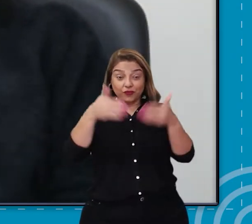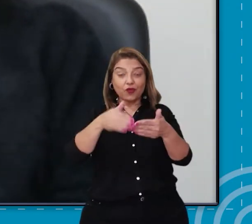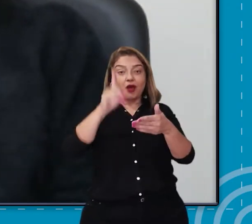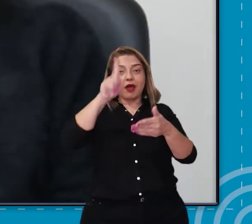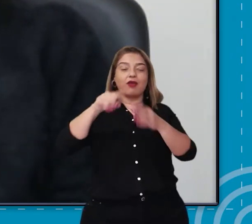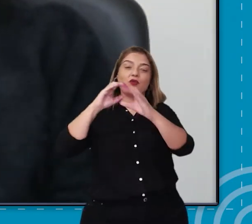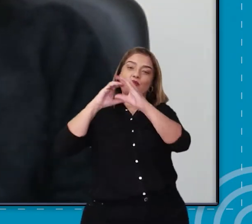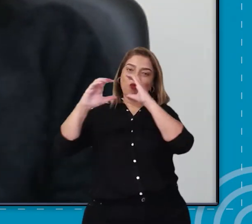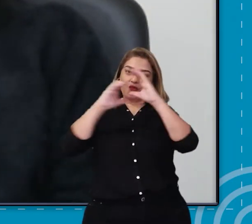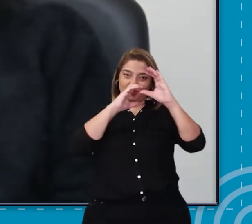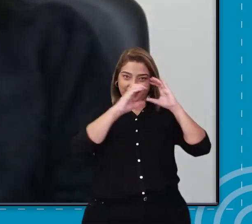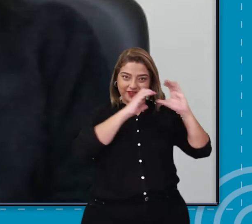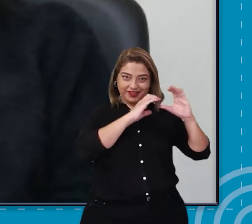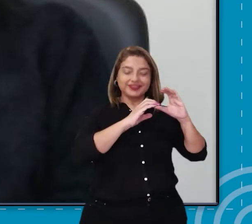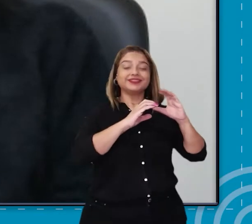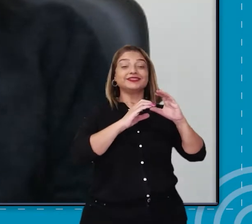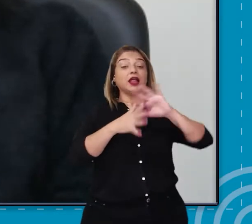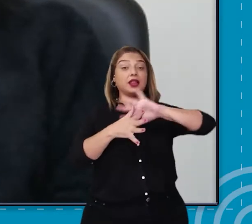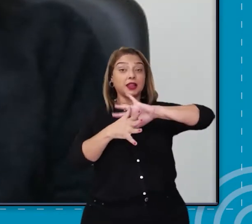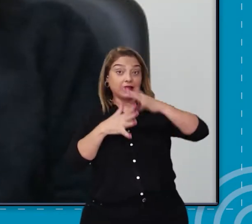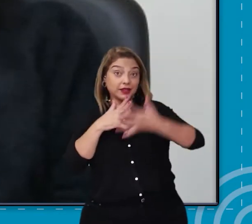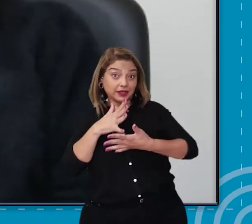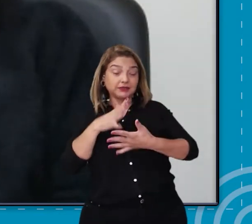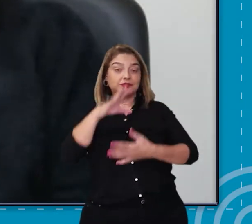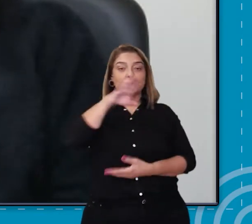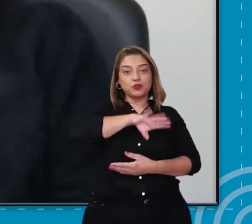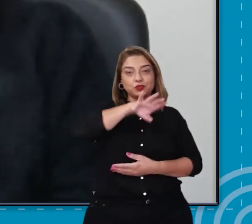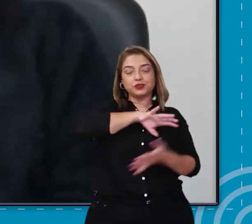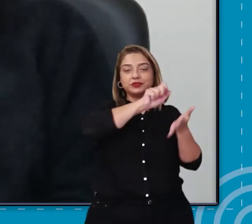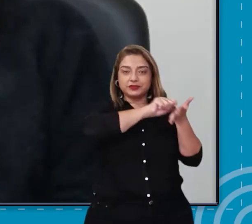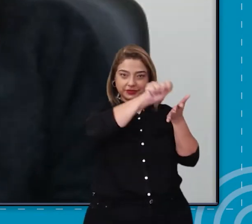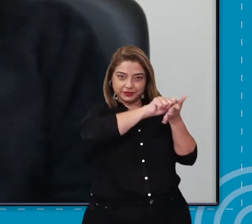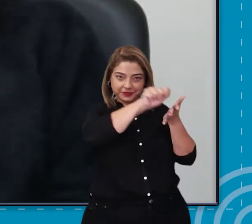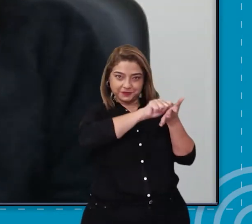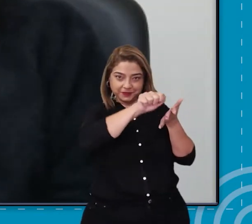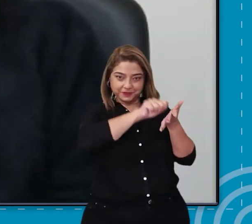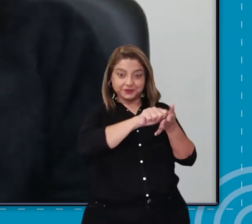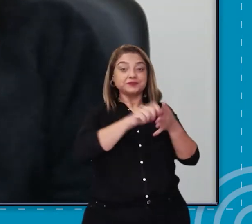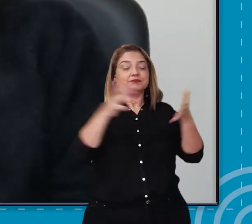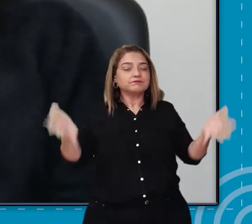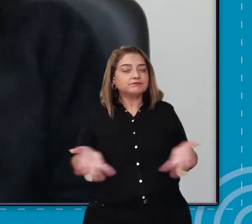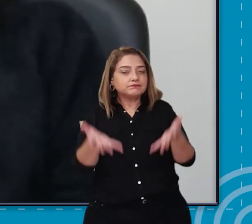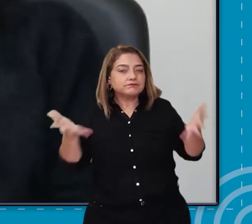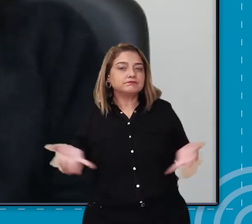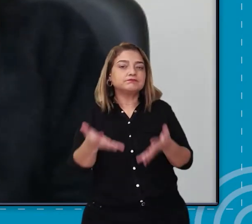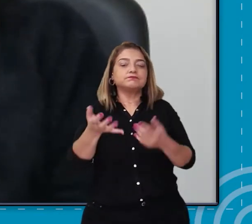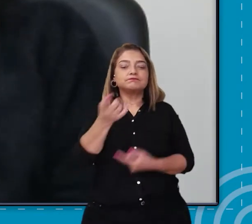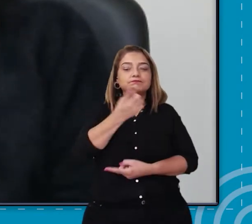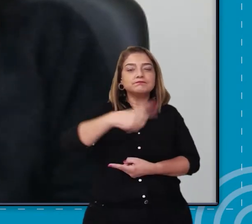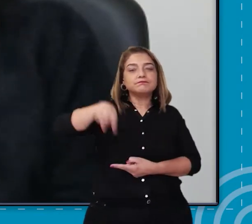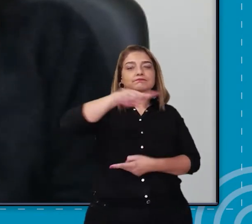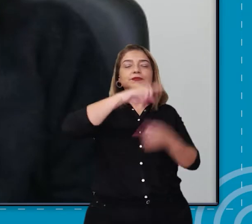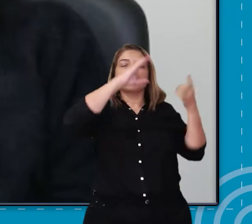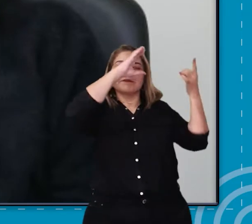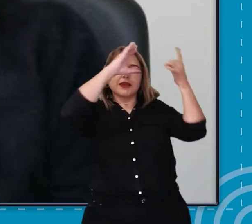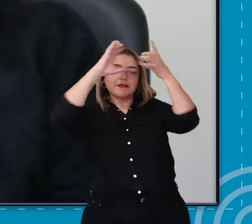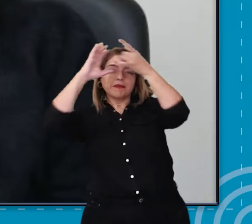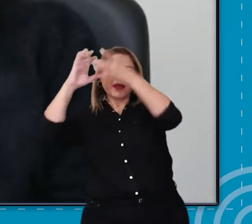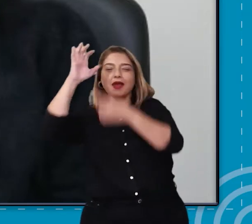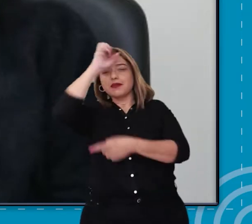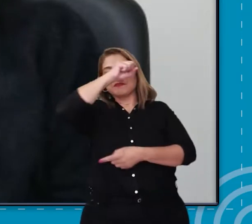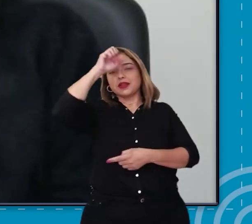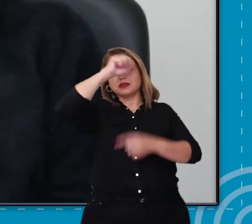comunicação, libras e português escrito, na estimulação psicomotora e cognitiva